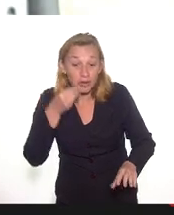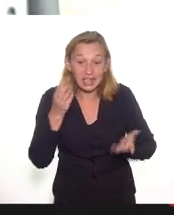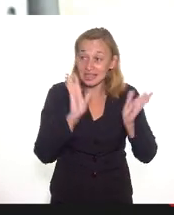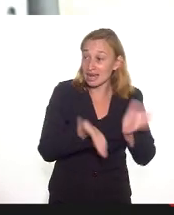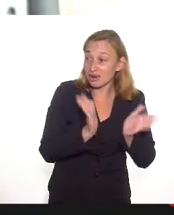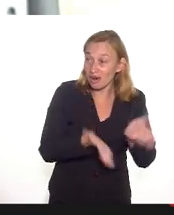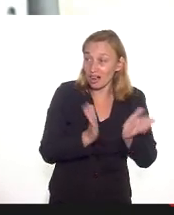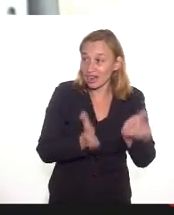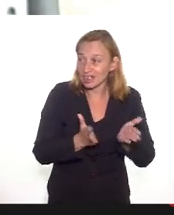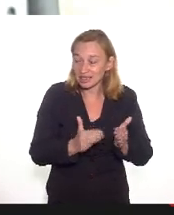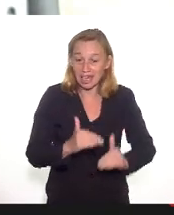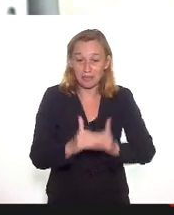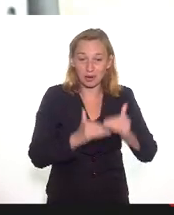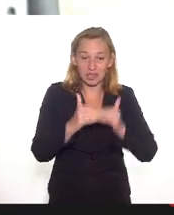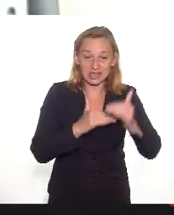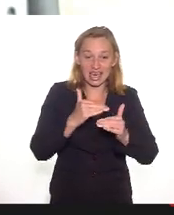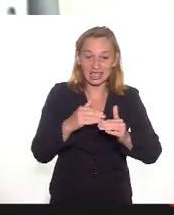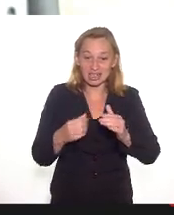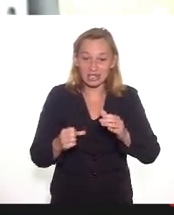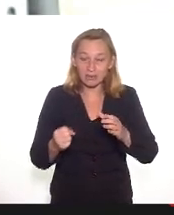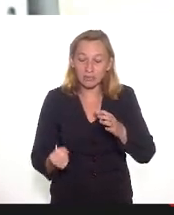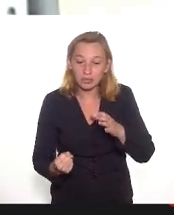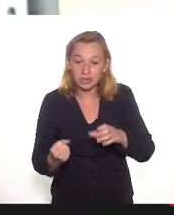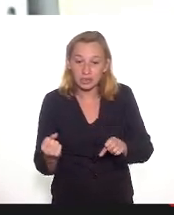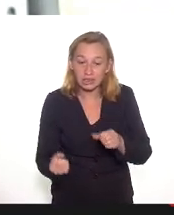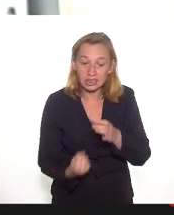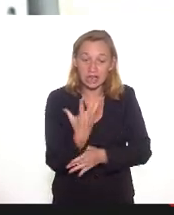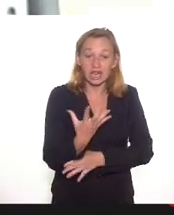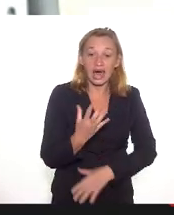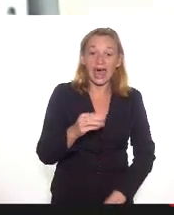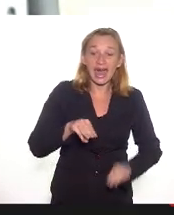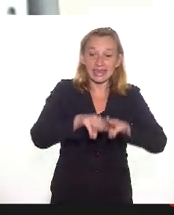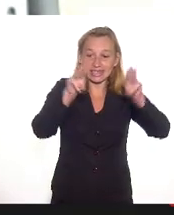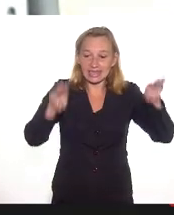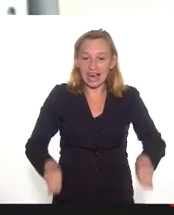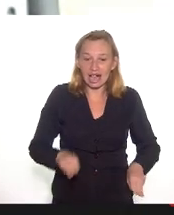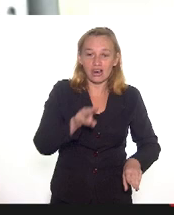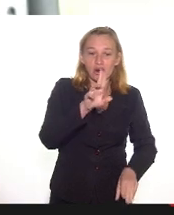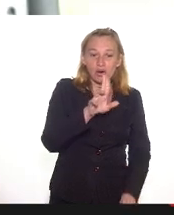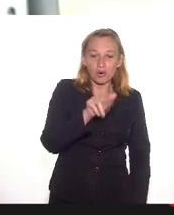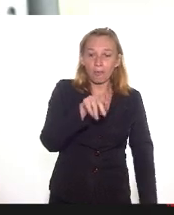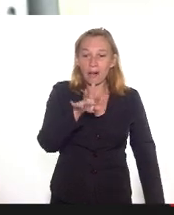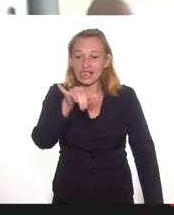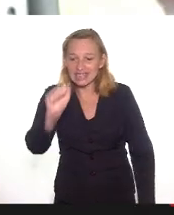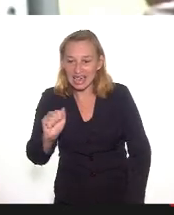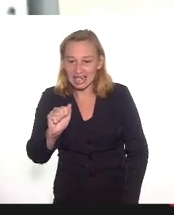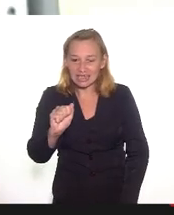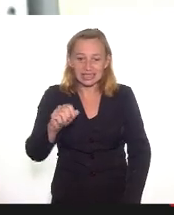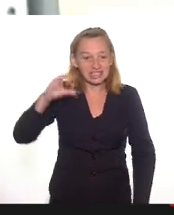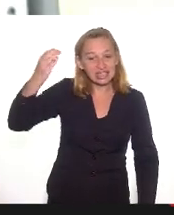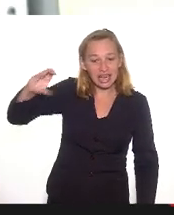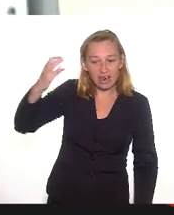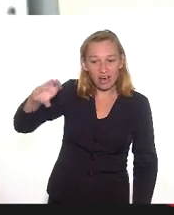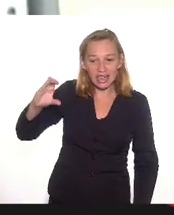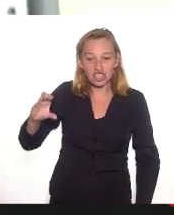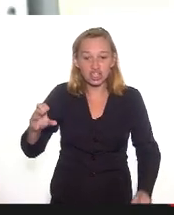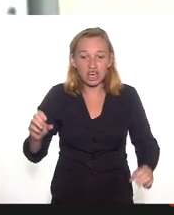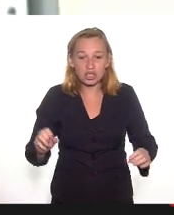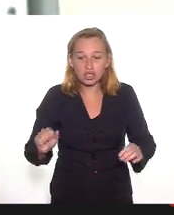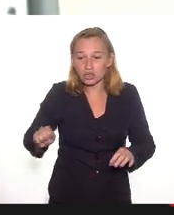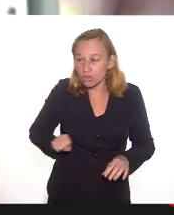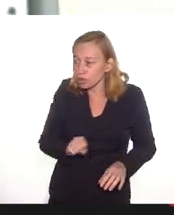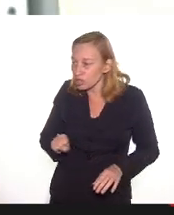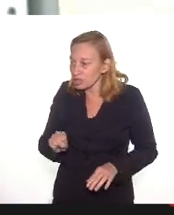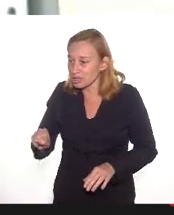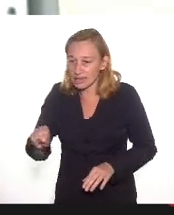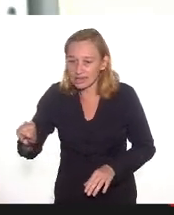estão em processo de construção, por exemplo, o Museu da Umbanda lá em Niterói. Mas, quando nós subimos a serra, chegamos